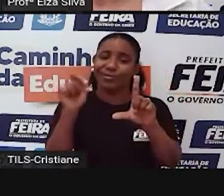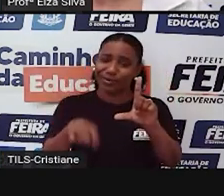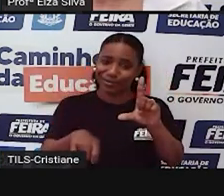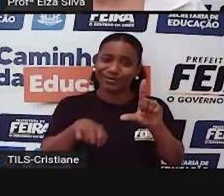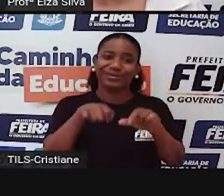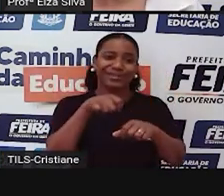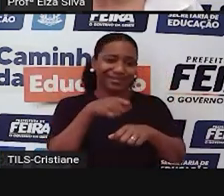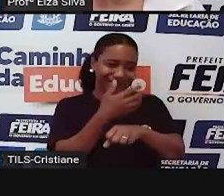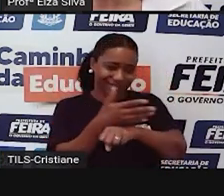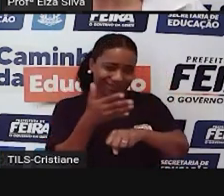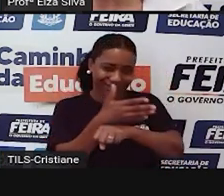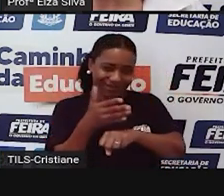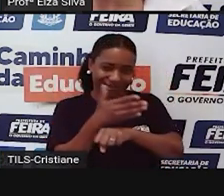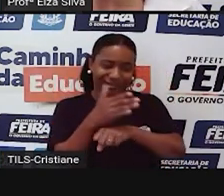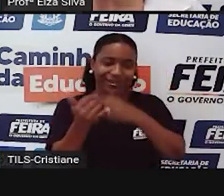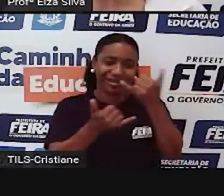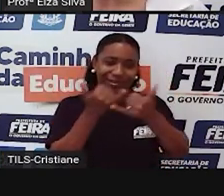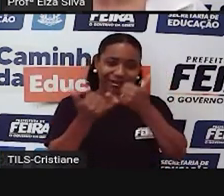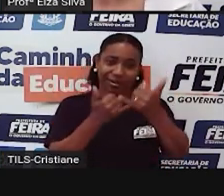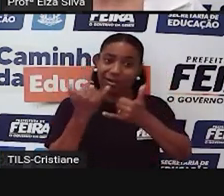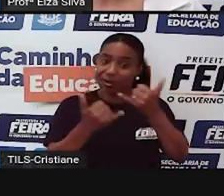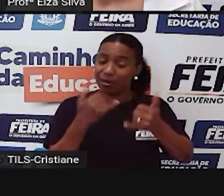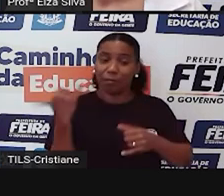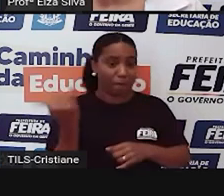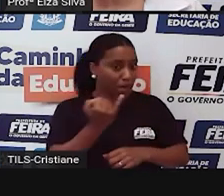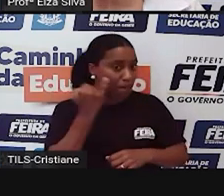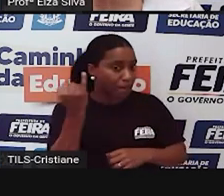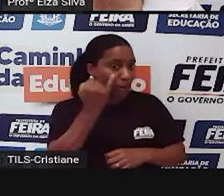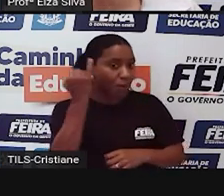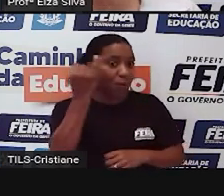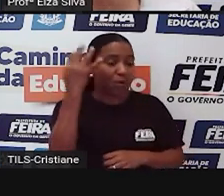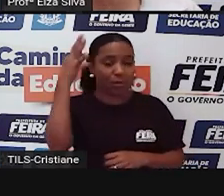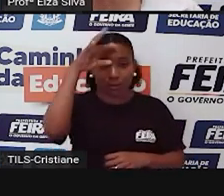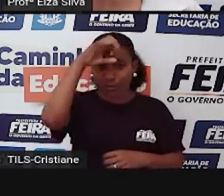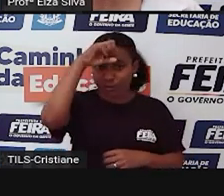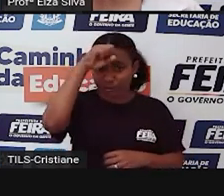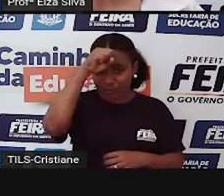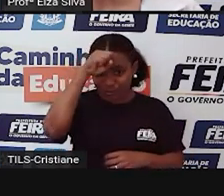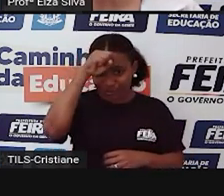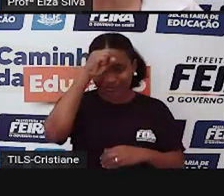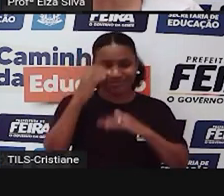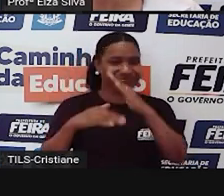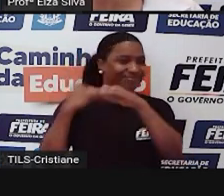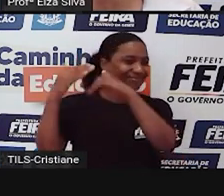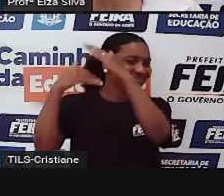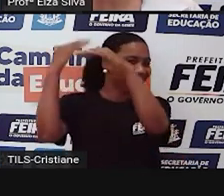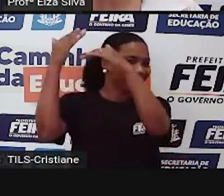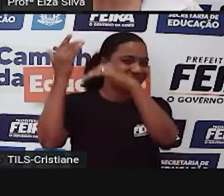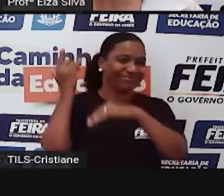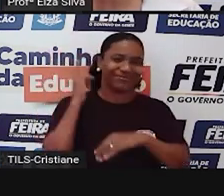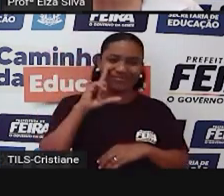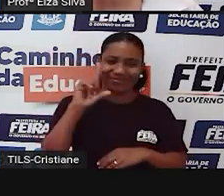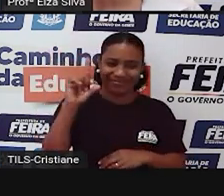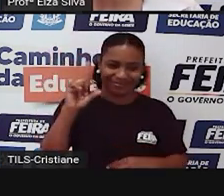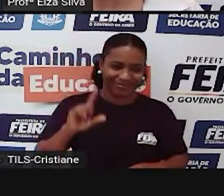acesso a essas atividades que são importantíssimas para desenvolver a aprendizagem do idioma. Ok? So,